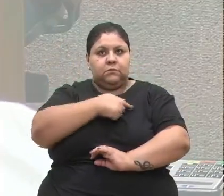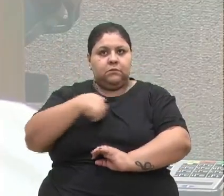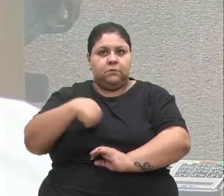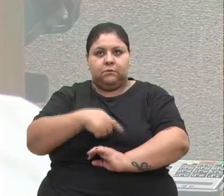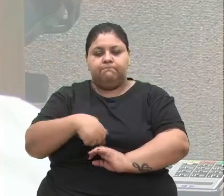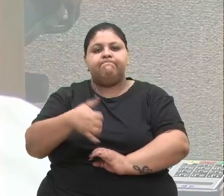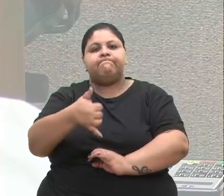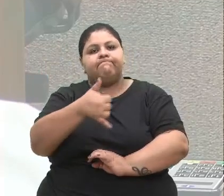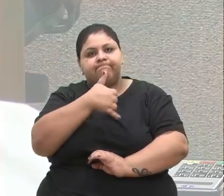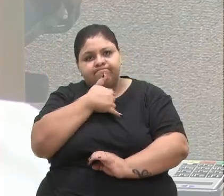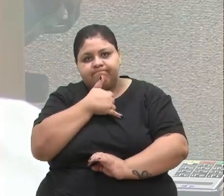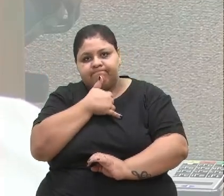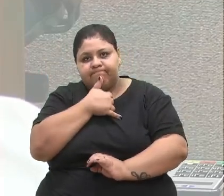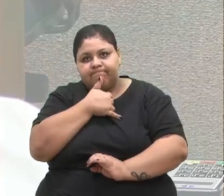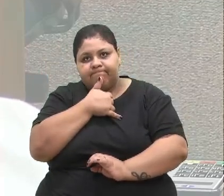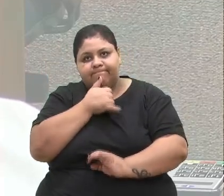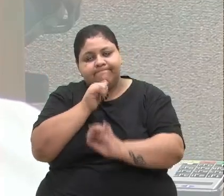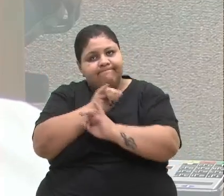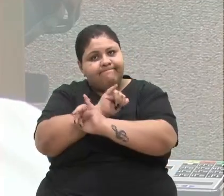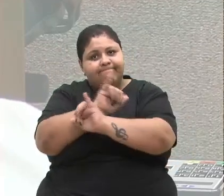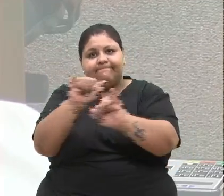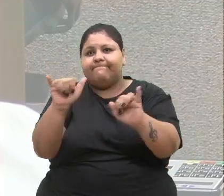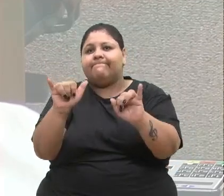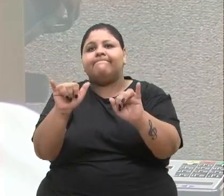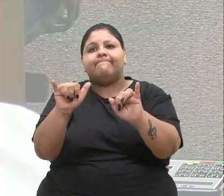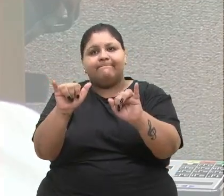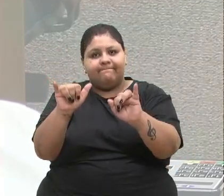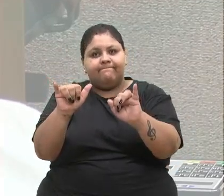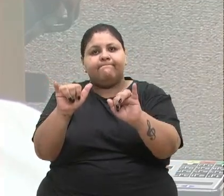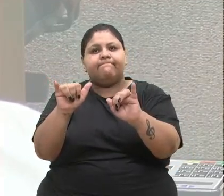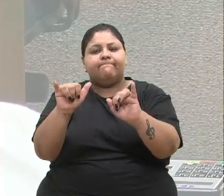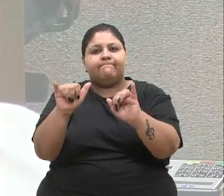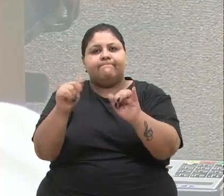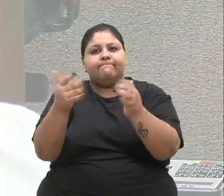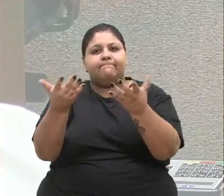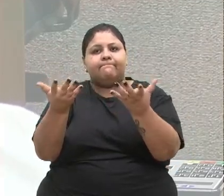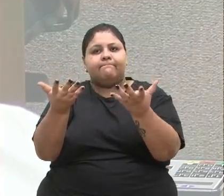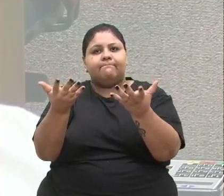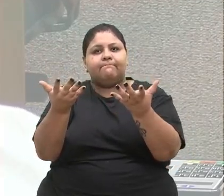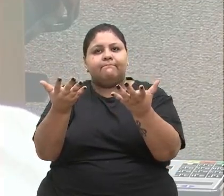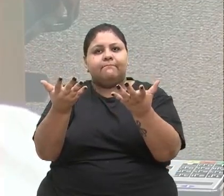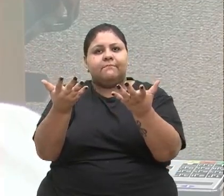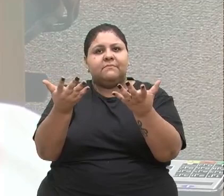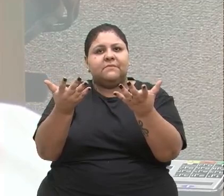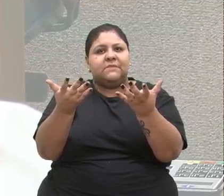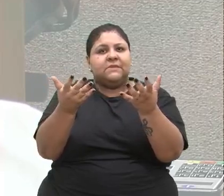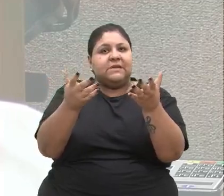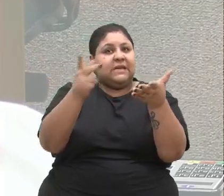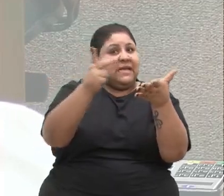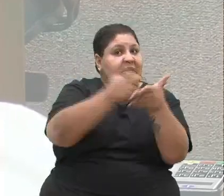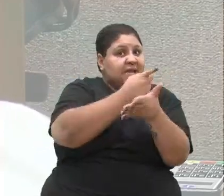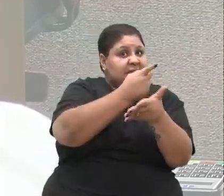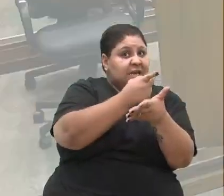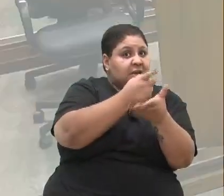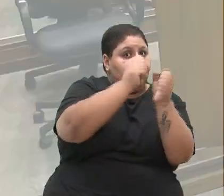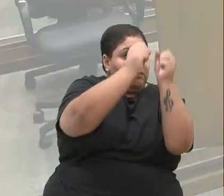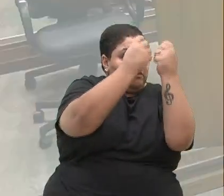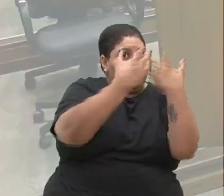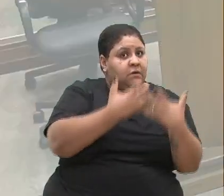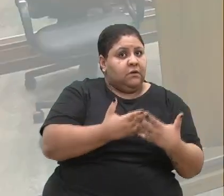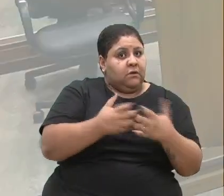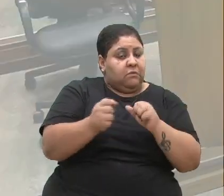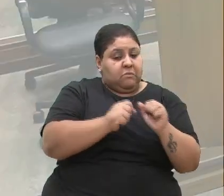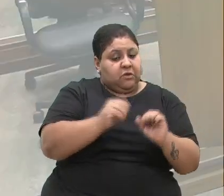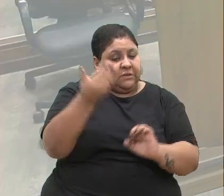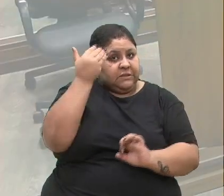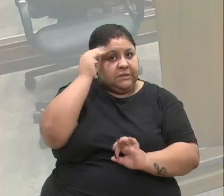infelizmente, essa notícia está de uma forma um pouco distorcida. Eu vou explicar para que possa